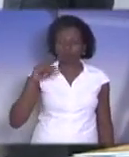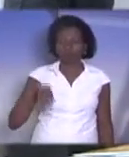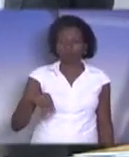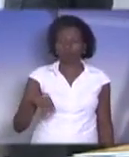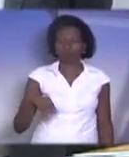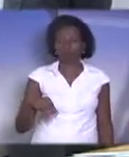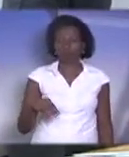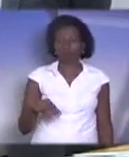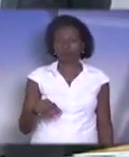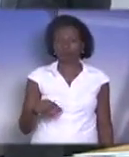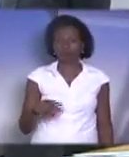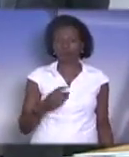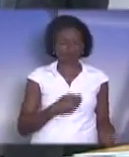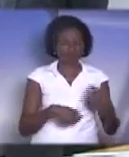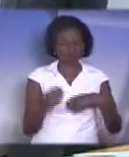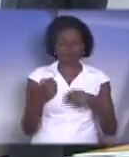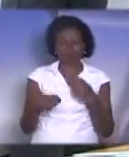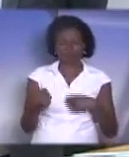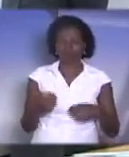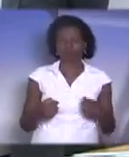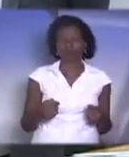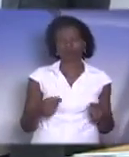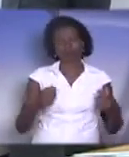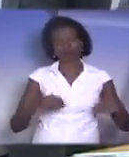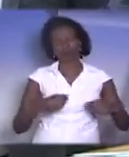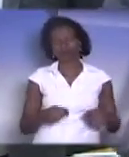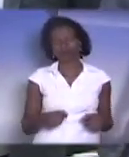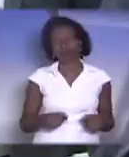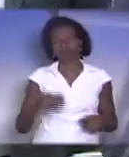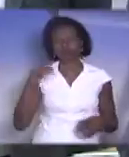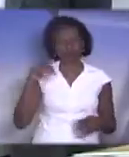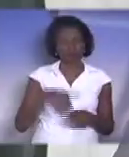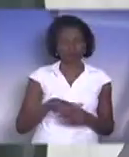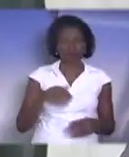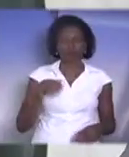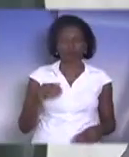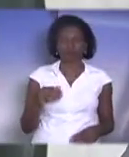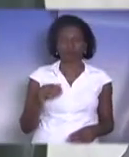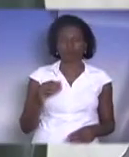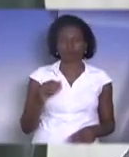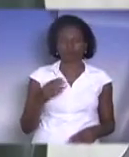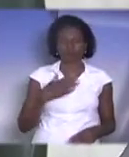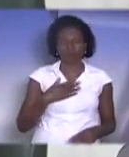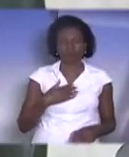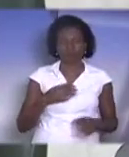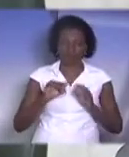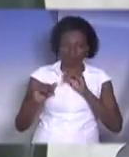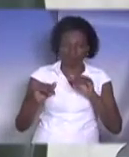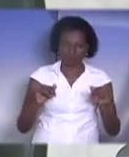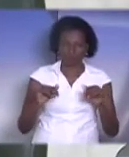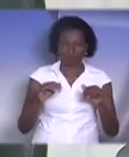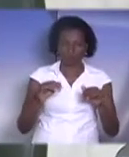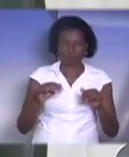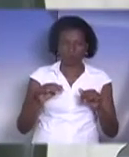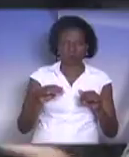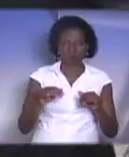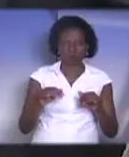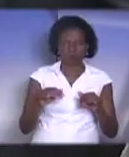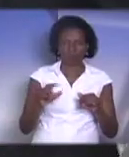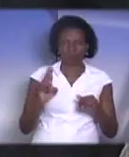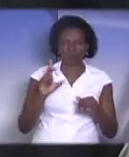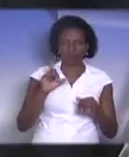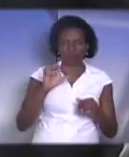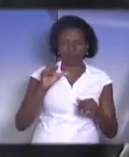Porque através da negociação se resolve esse problema. Então, registrar o meu voto favorável à Está registrado o voto de vossa excelência. Deputado Ulisses